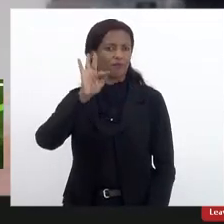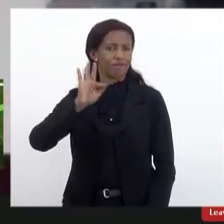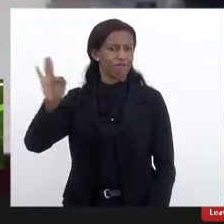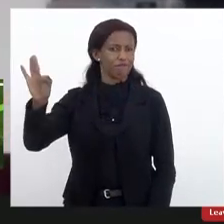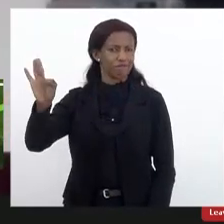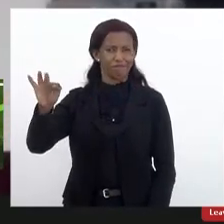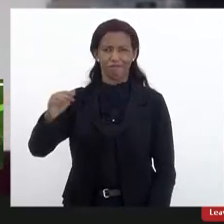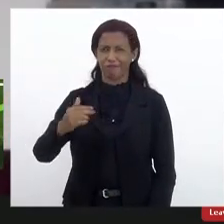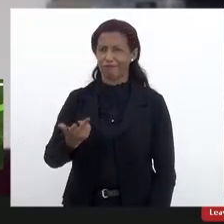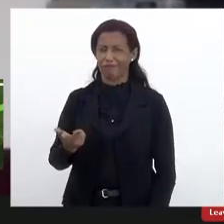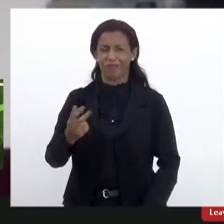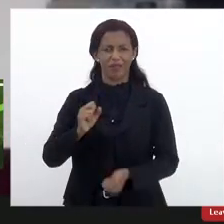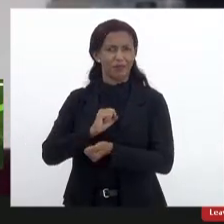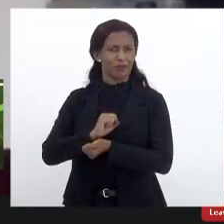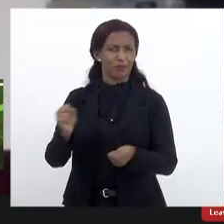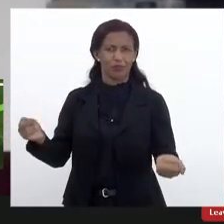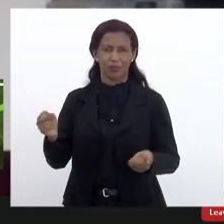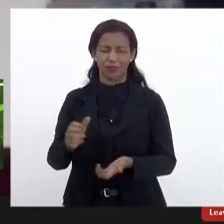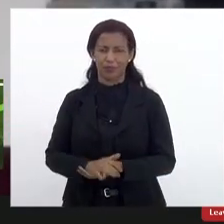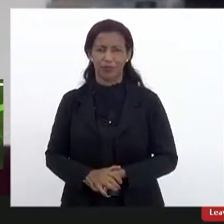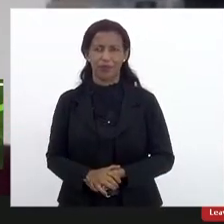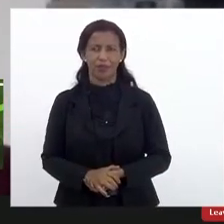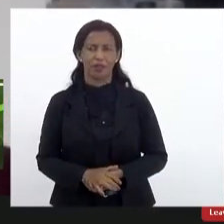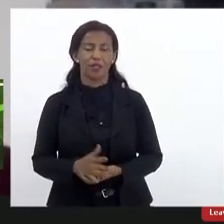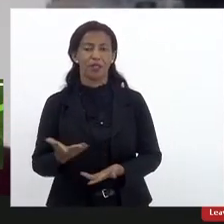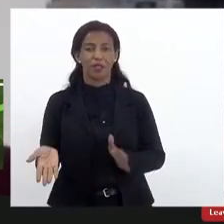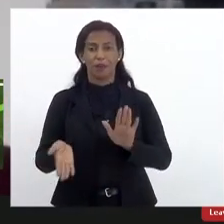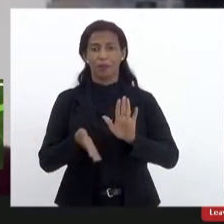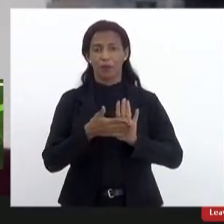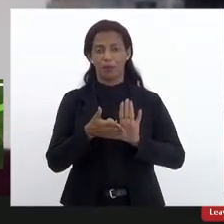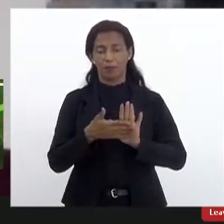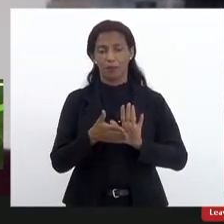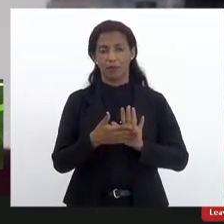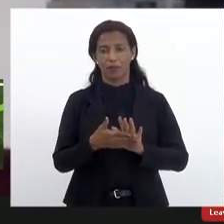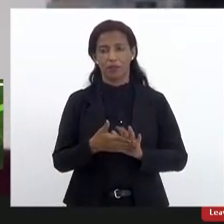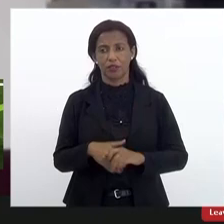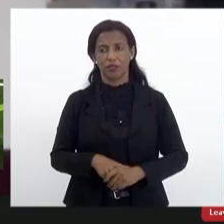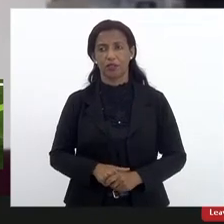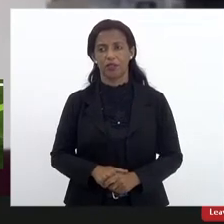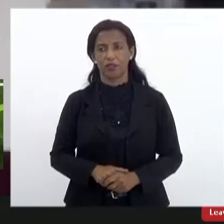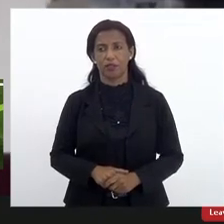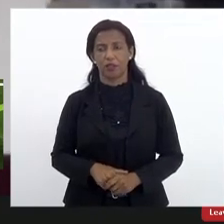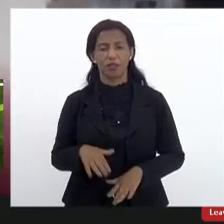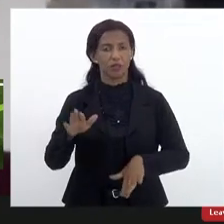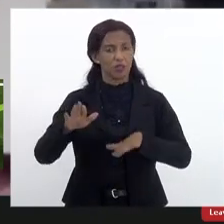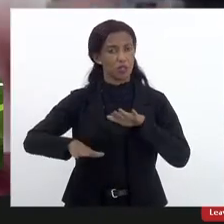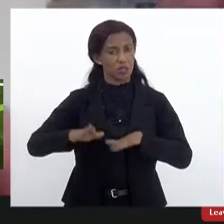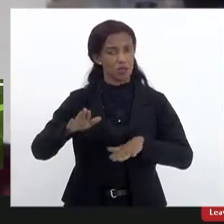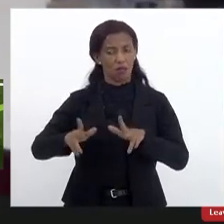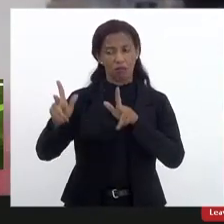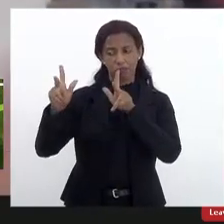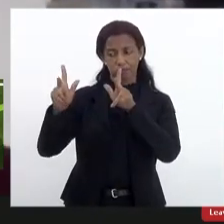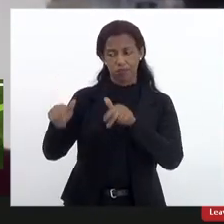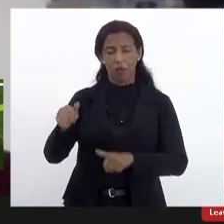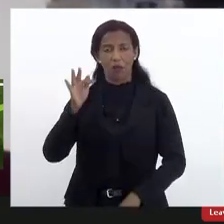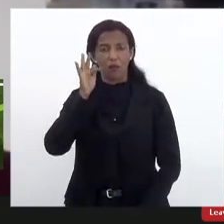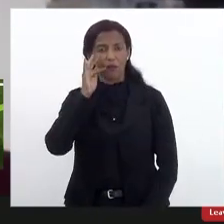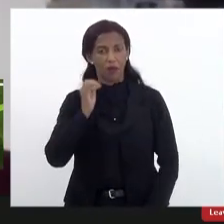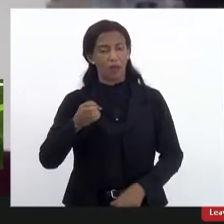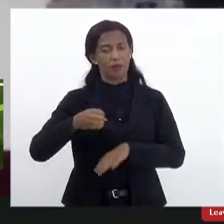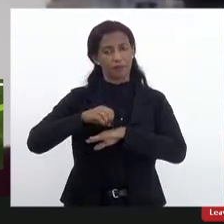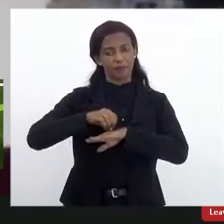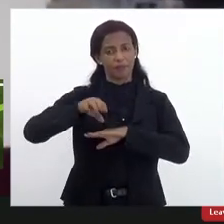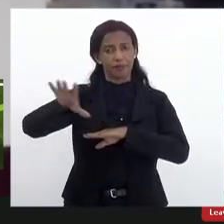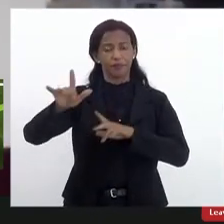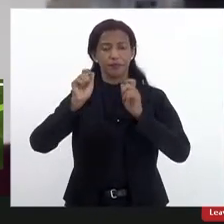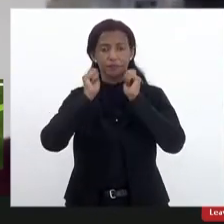absolutamente insano e há propostas de mesmo tipo que o Flávio está encaminhando aqui